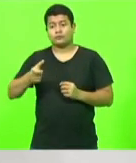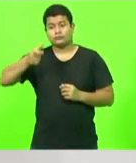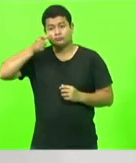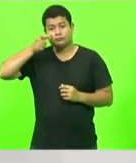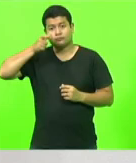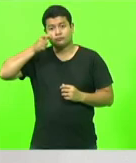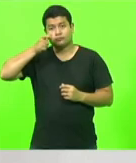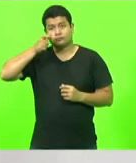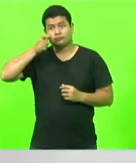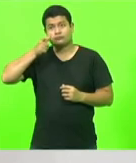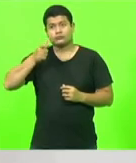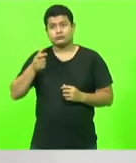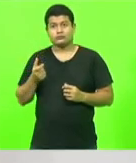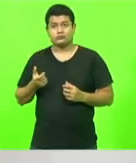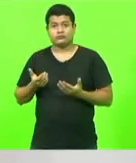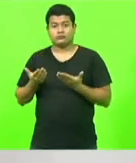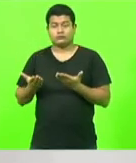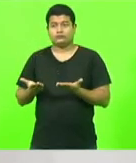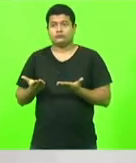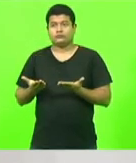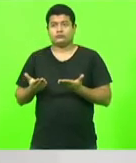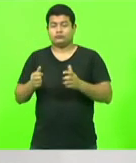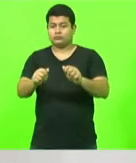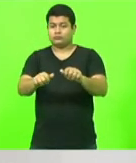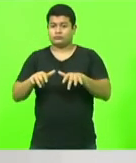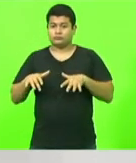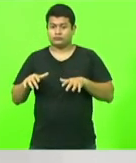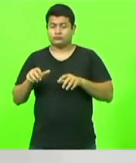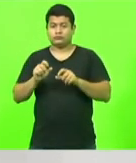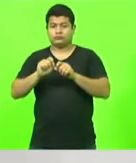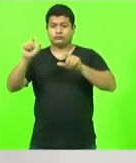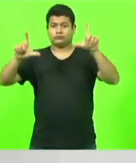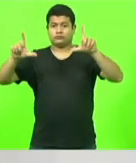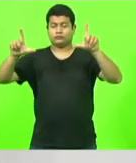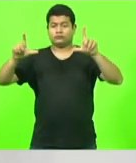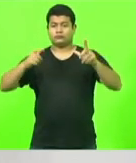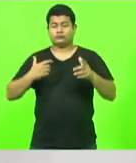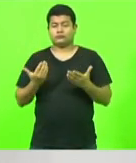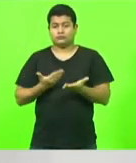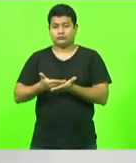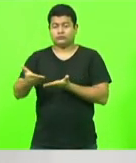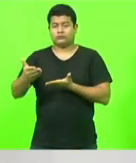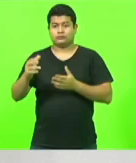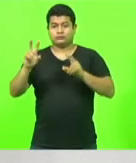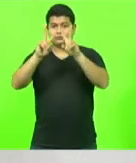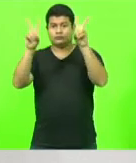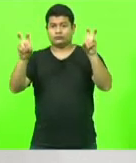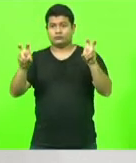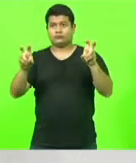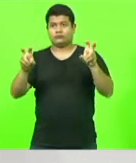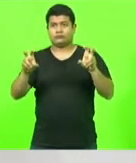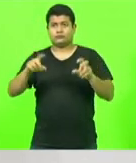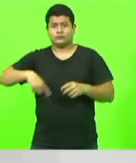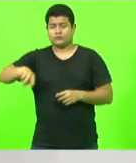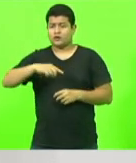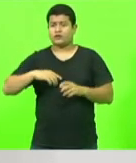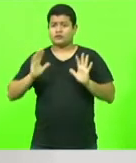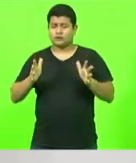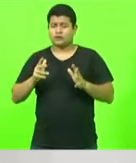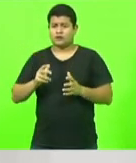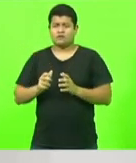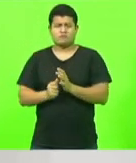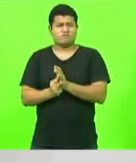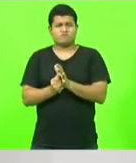através desta sessão da TVA. Hoje eu quero falar de um tema que falamos muitas vezes aqui, diferentes